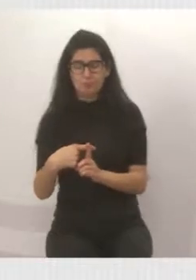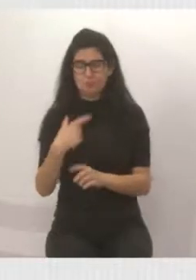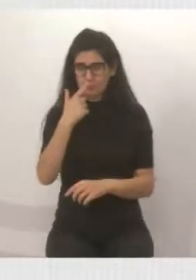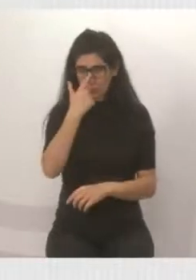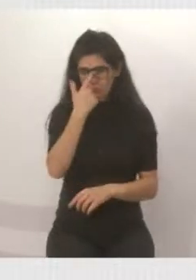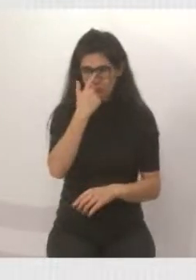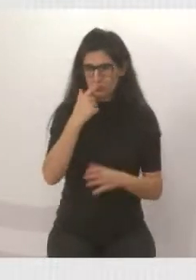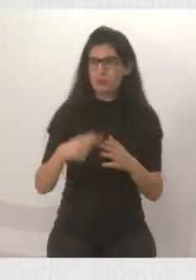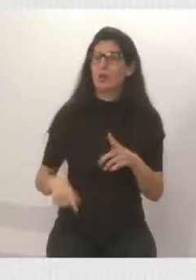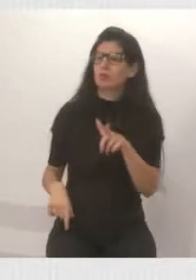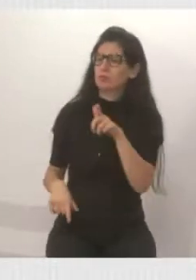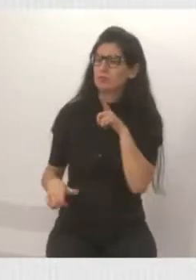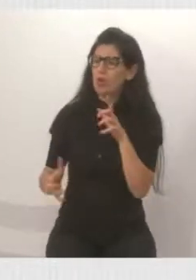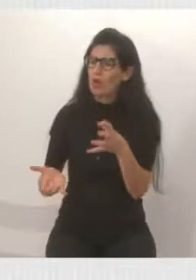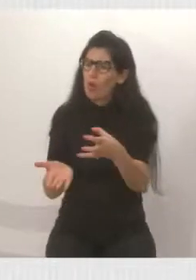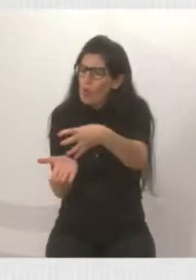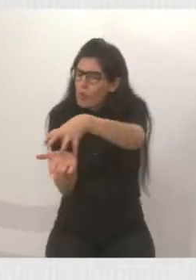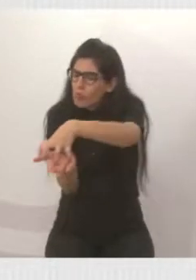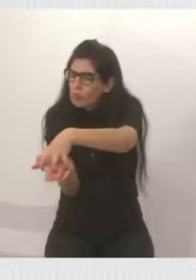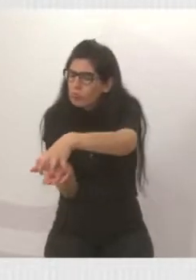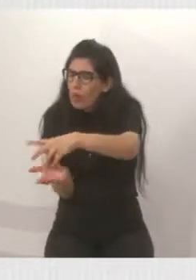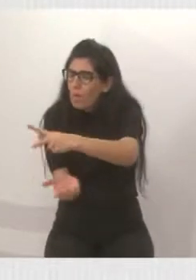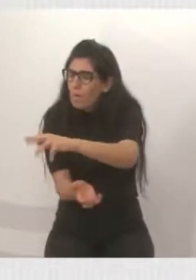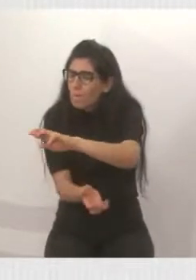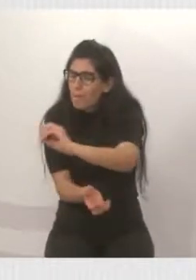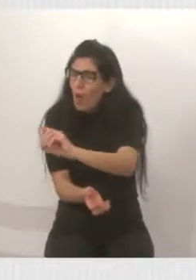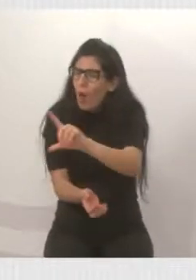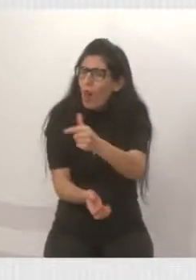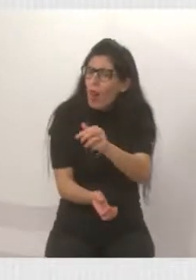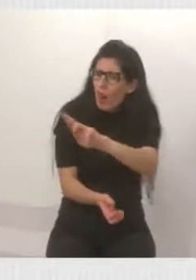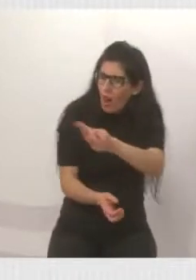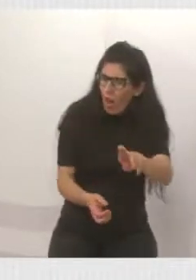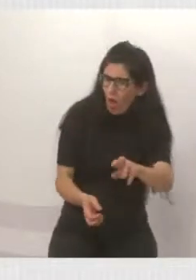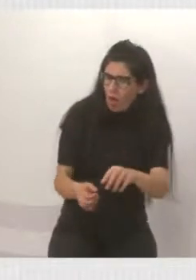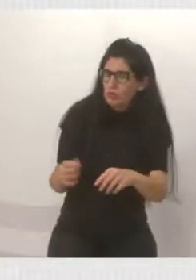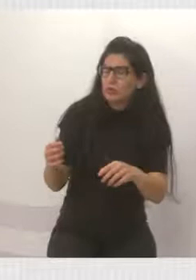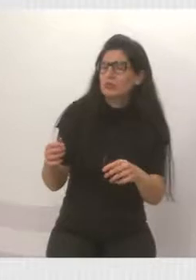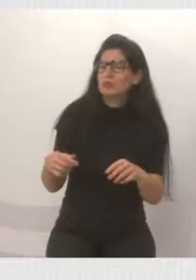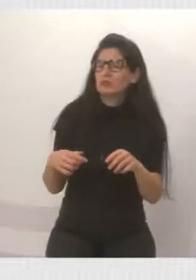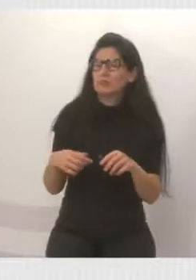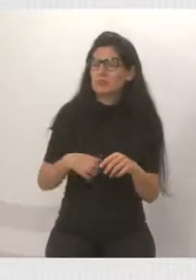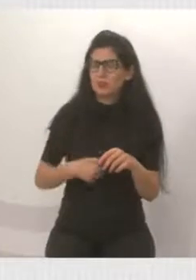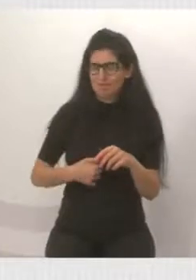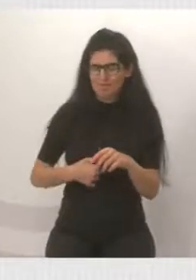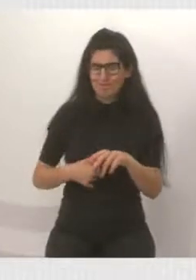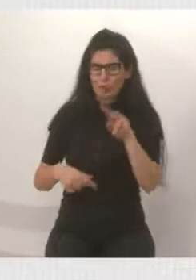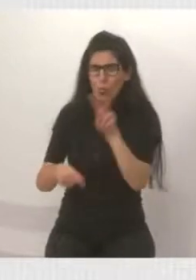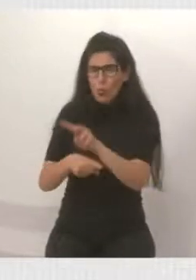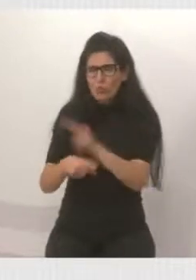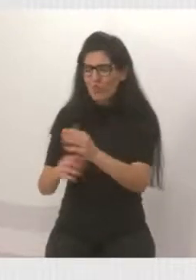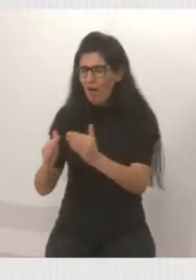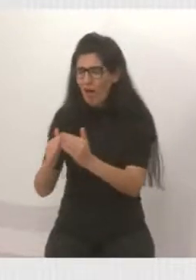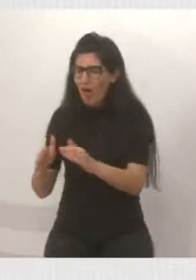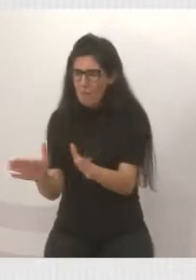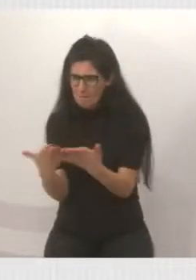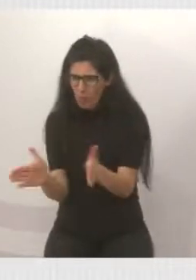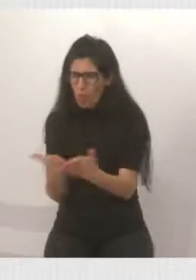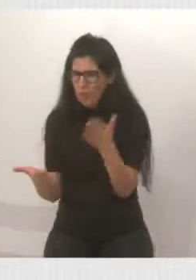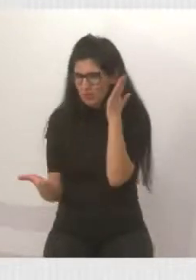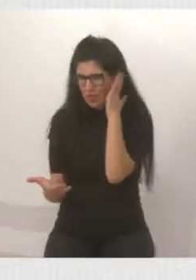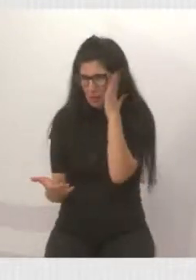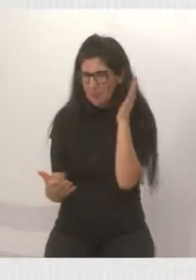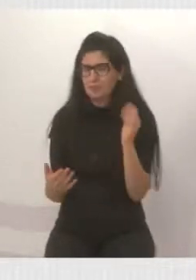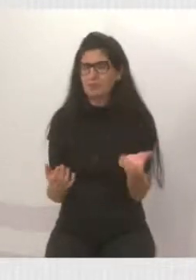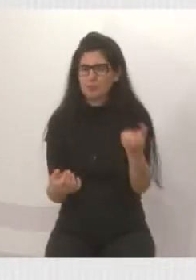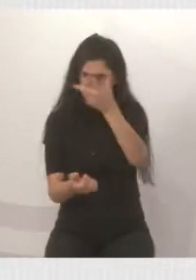a Fundação Prolar e teve também o representante do SAI. E daqui para lá, tudo vai ser beneficiado, porque